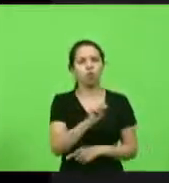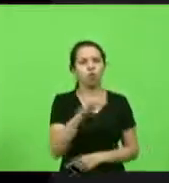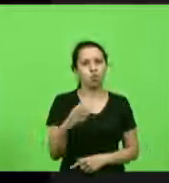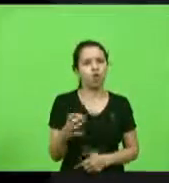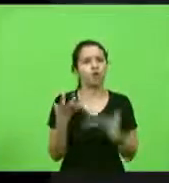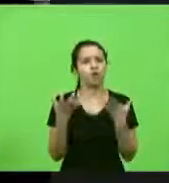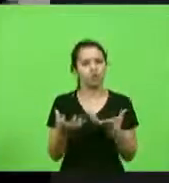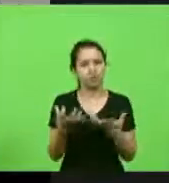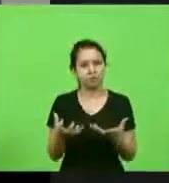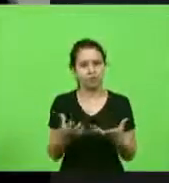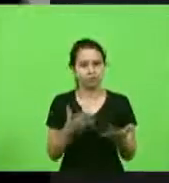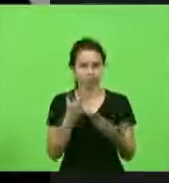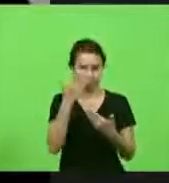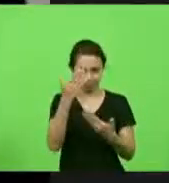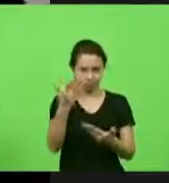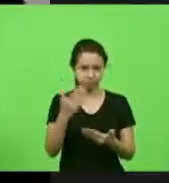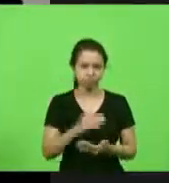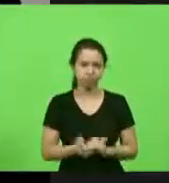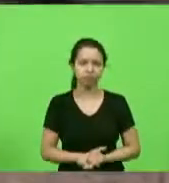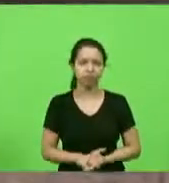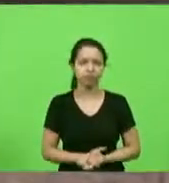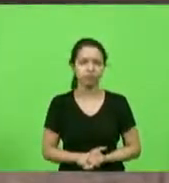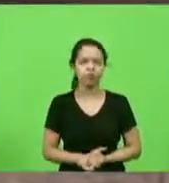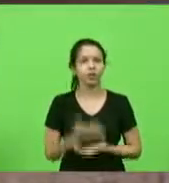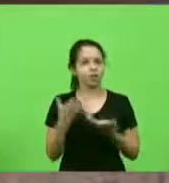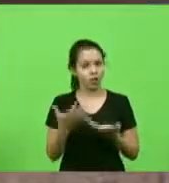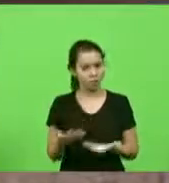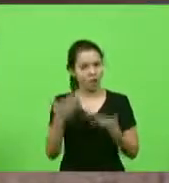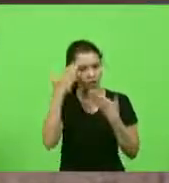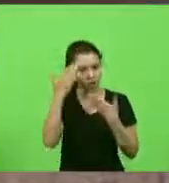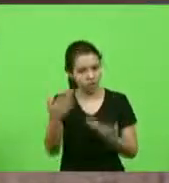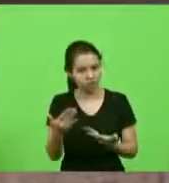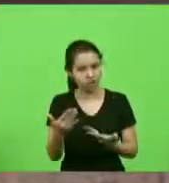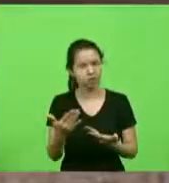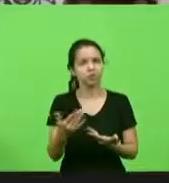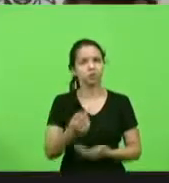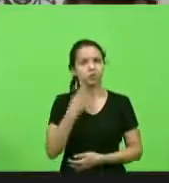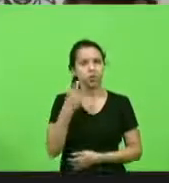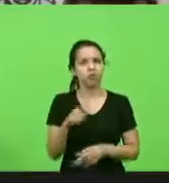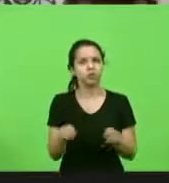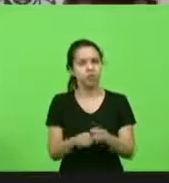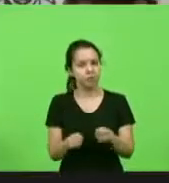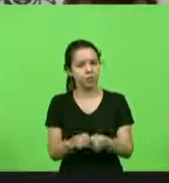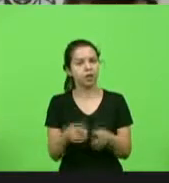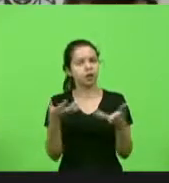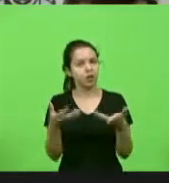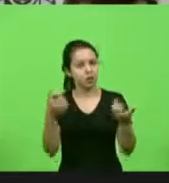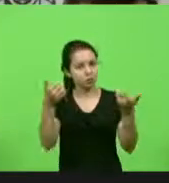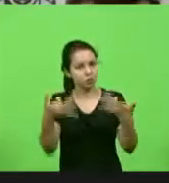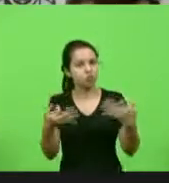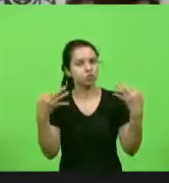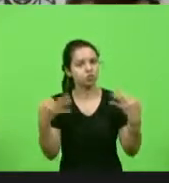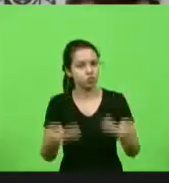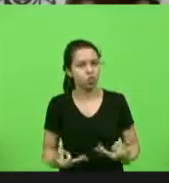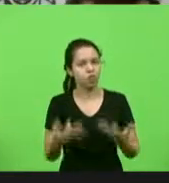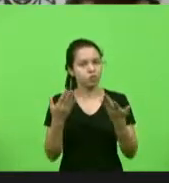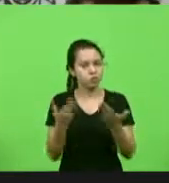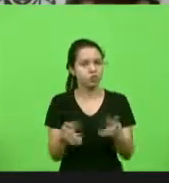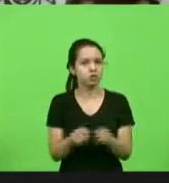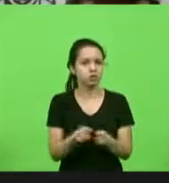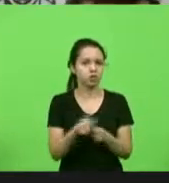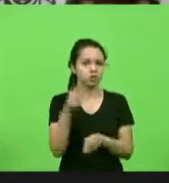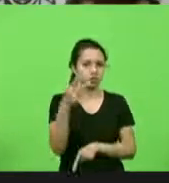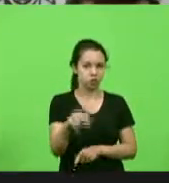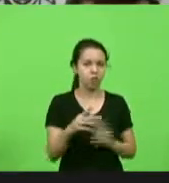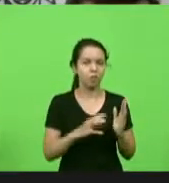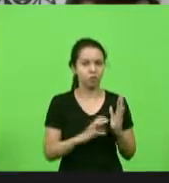muito obrigado eu agradeço deputado e quero aqui também fazer justiça tanto ao senhor como ao seu partido que